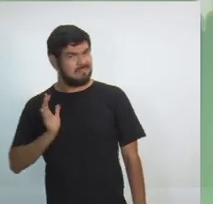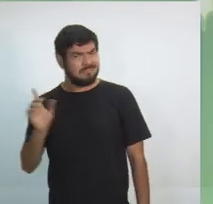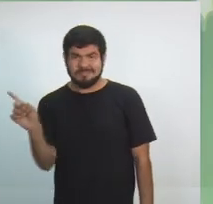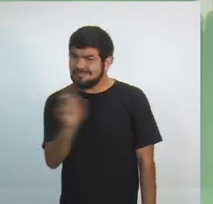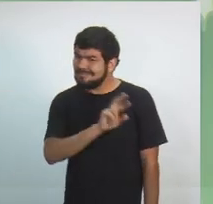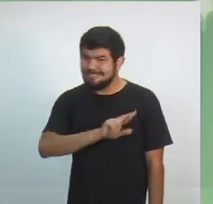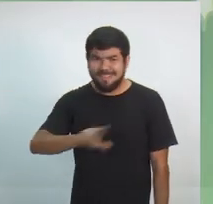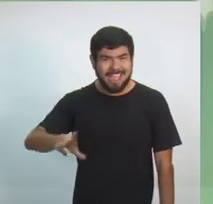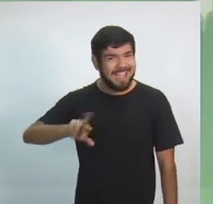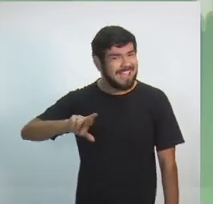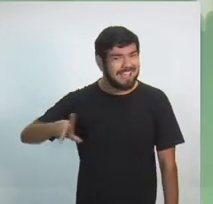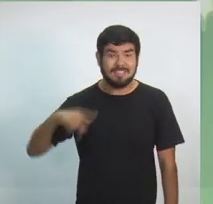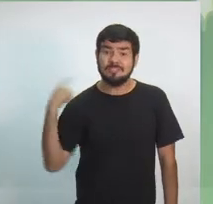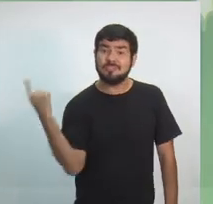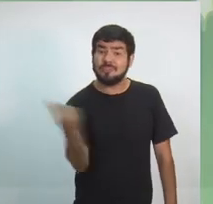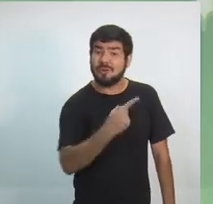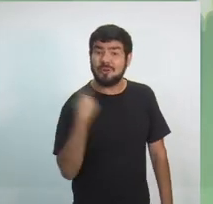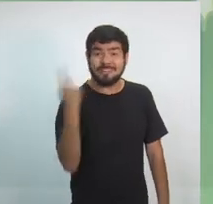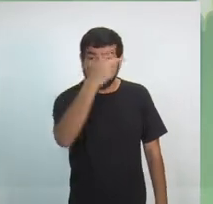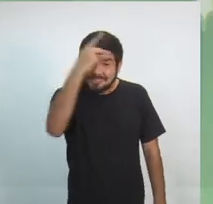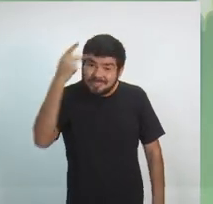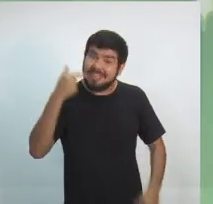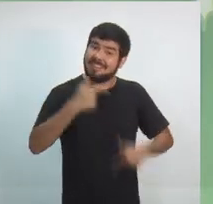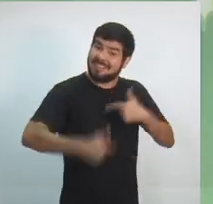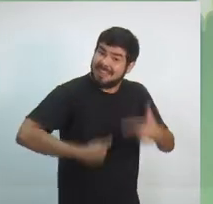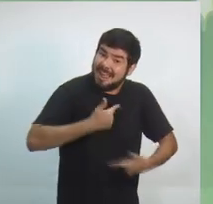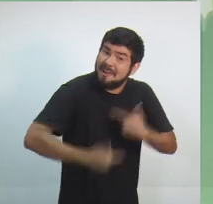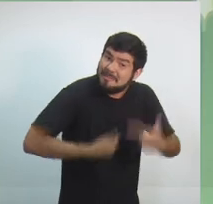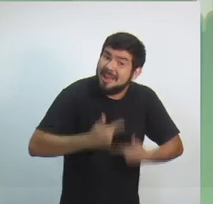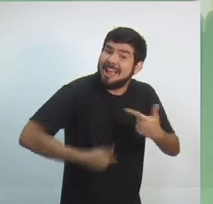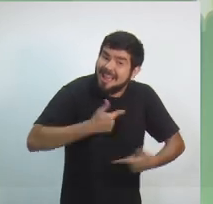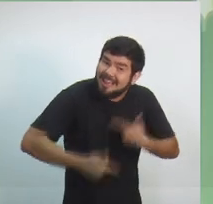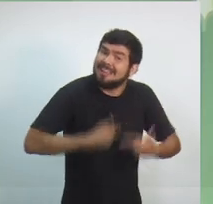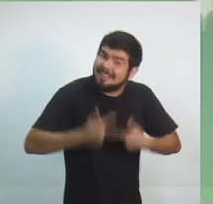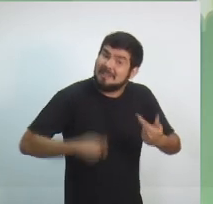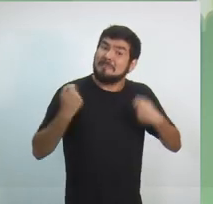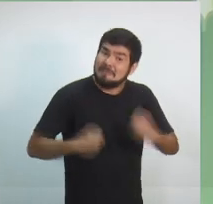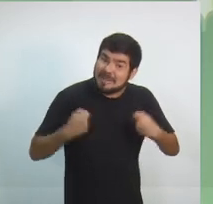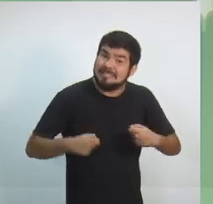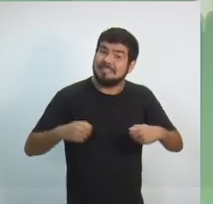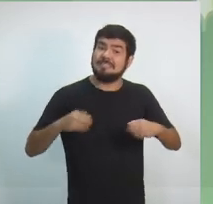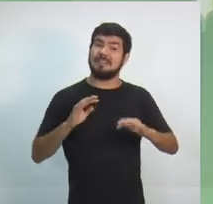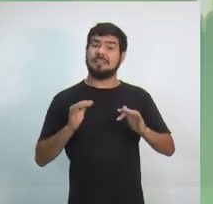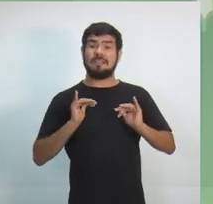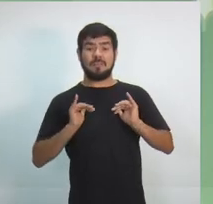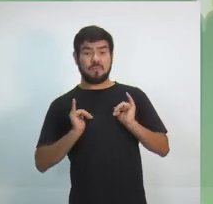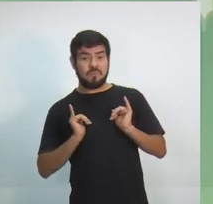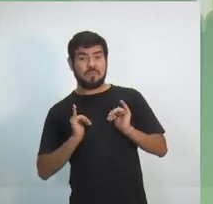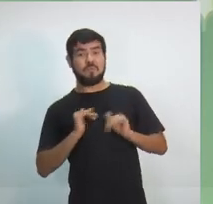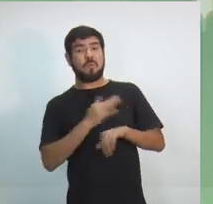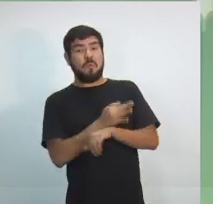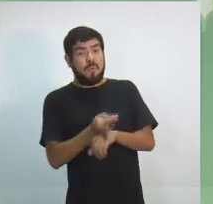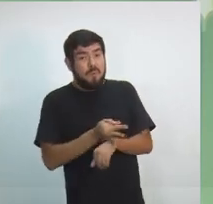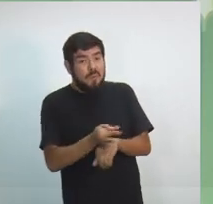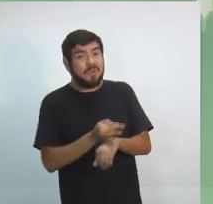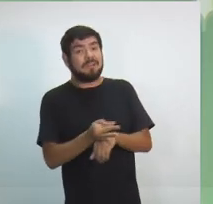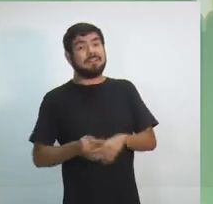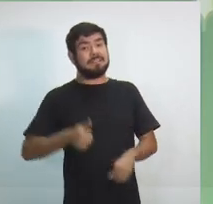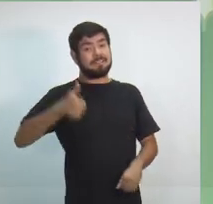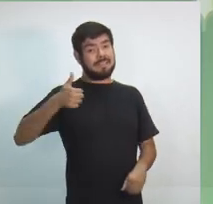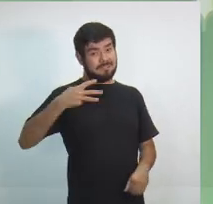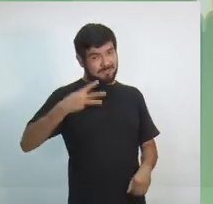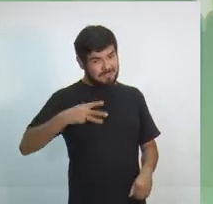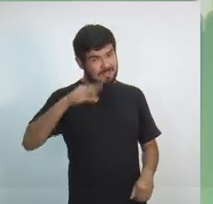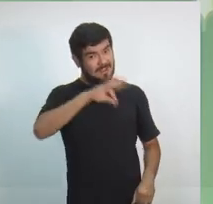ser entendido como uma necessidade de todo trabalhador que trabalhe o ano inteiro, que precisa ter férias, que precisa ter o 13º, inclusive, para